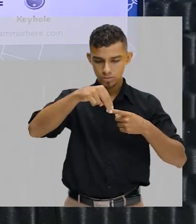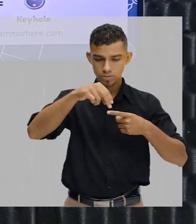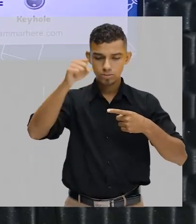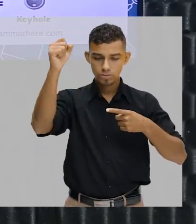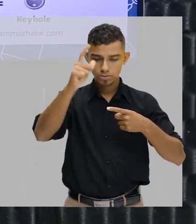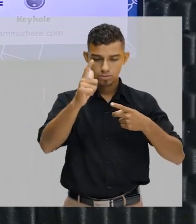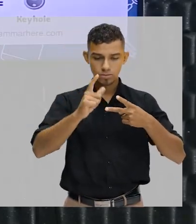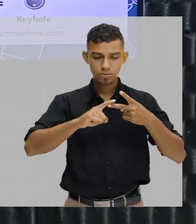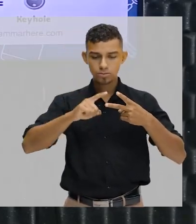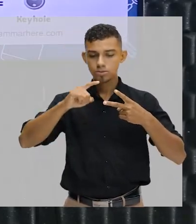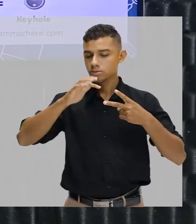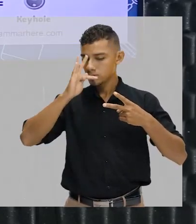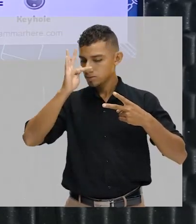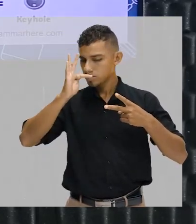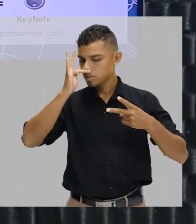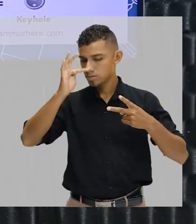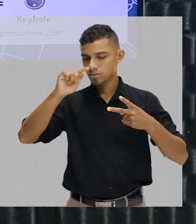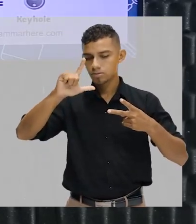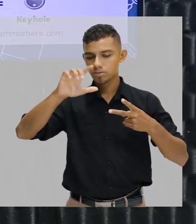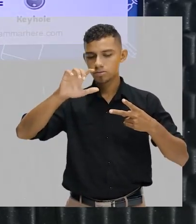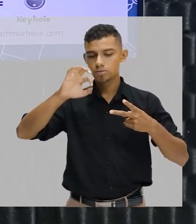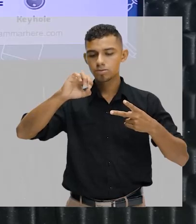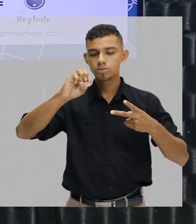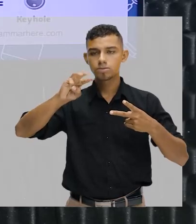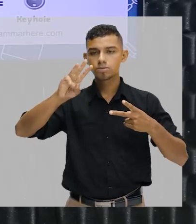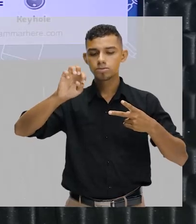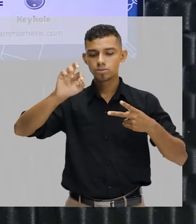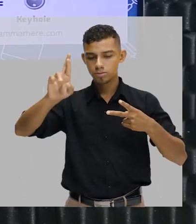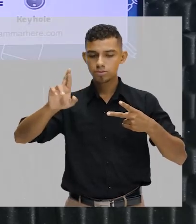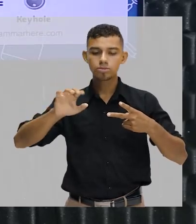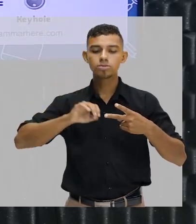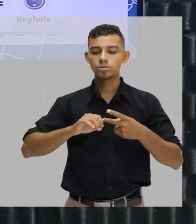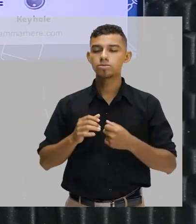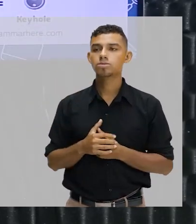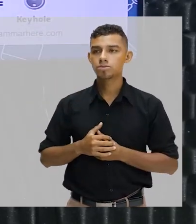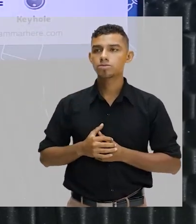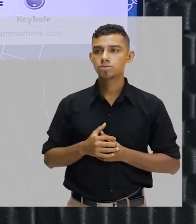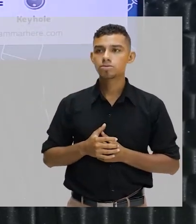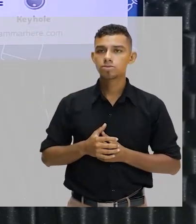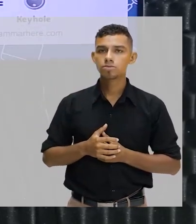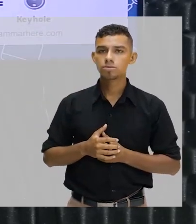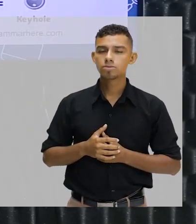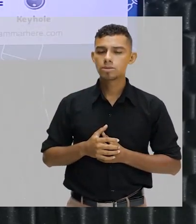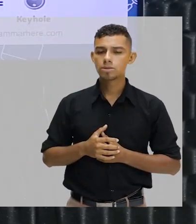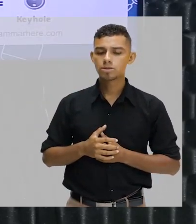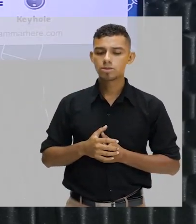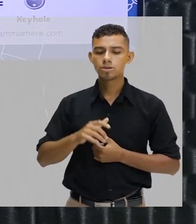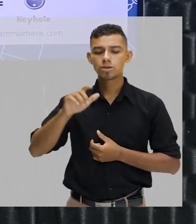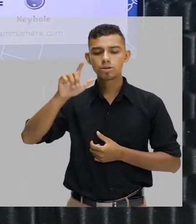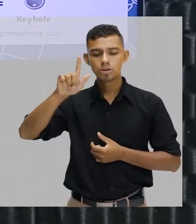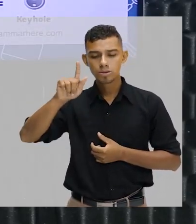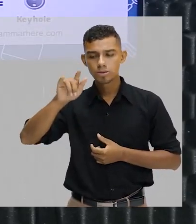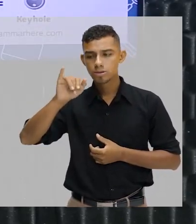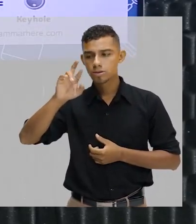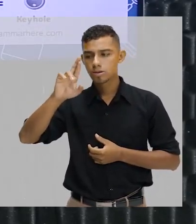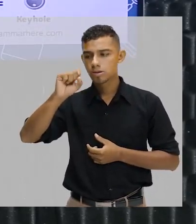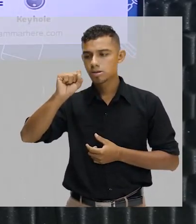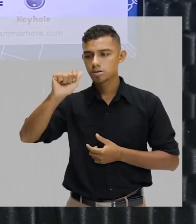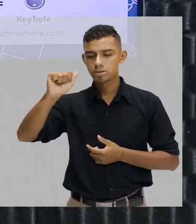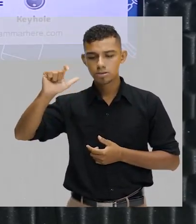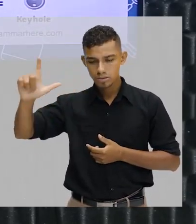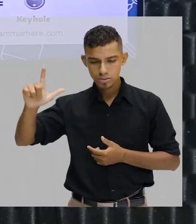flower, flow. Sun, flower é o girassol. A flor específica que tem o nome de sol.